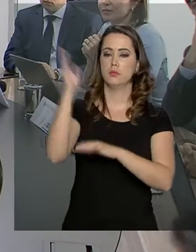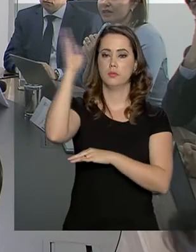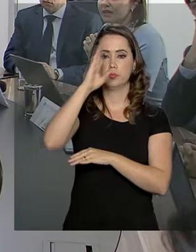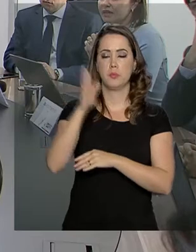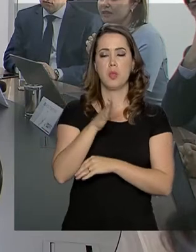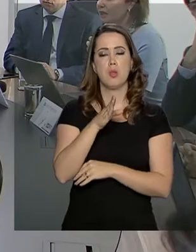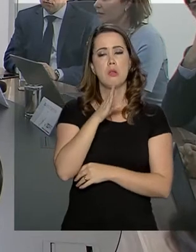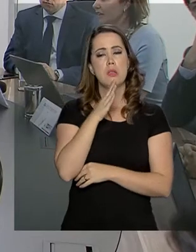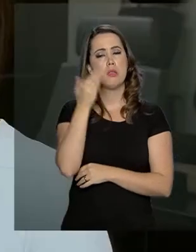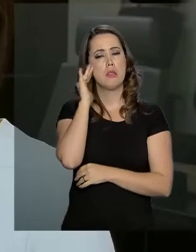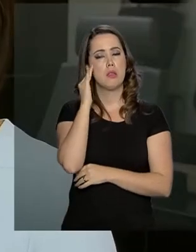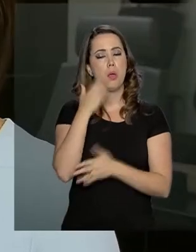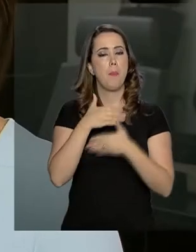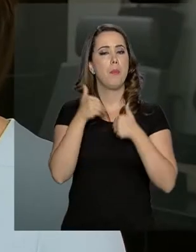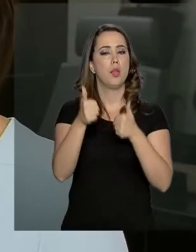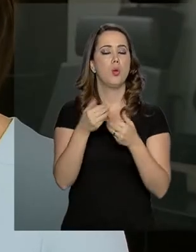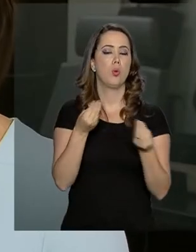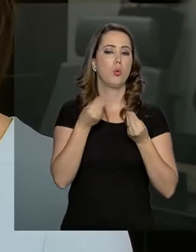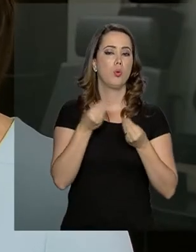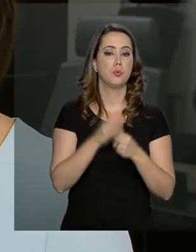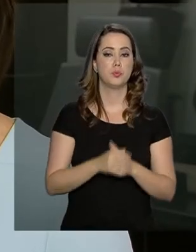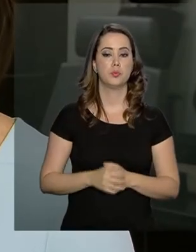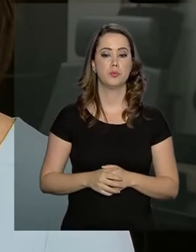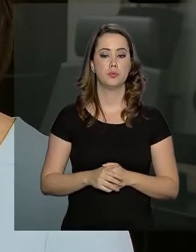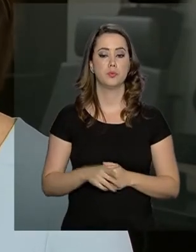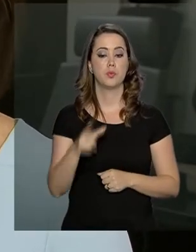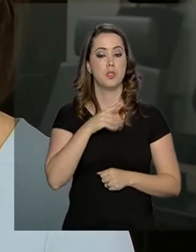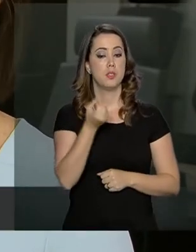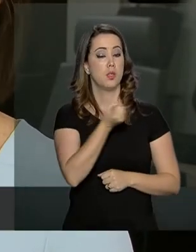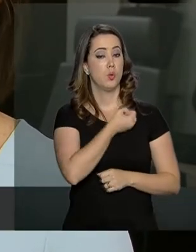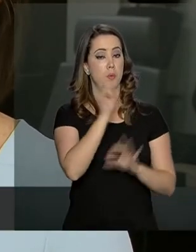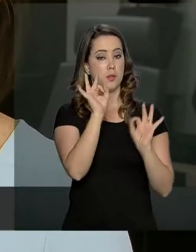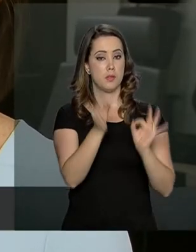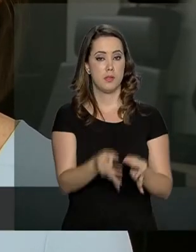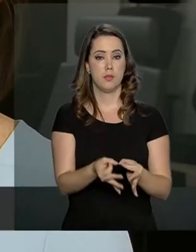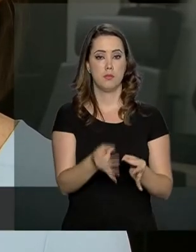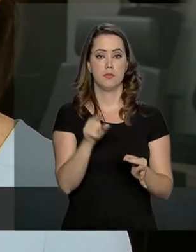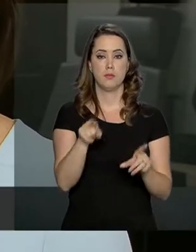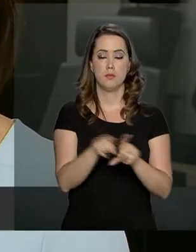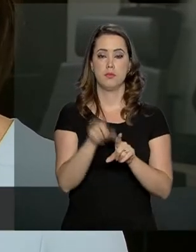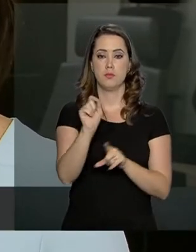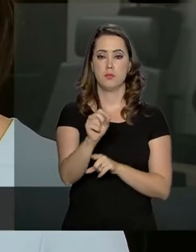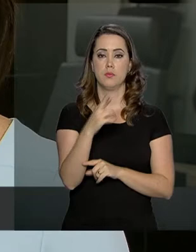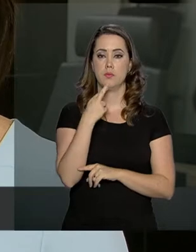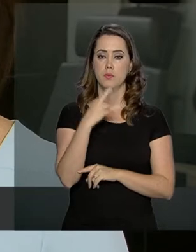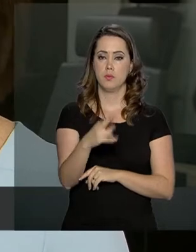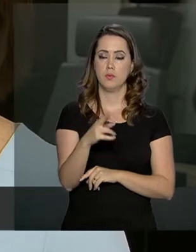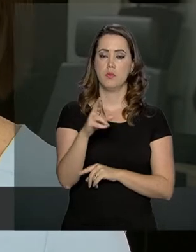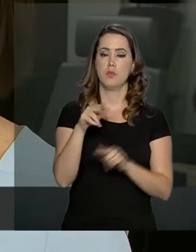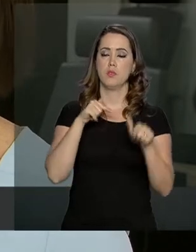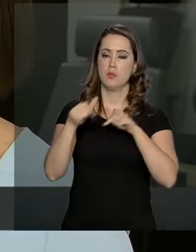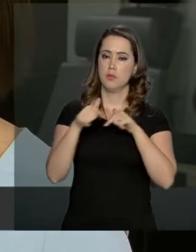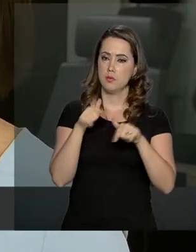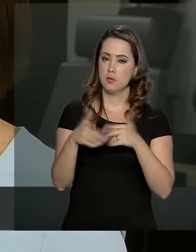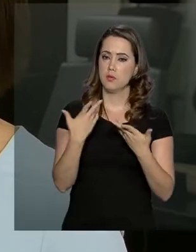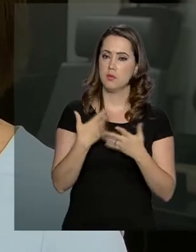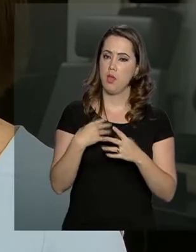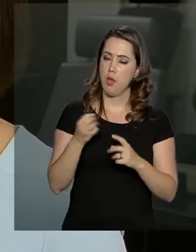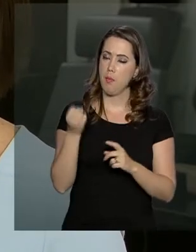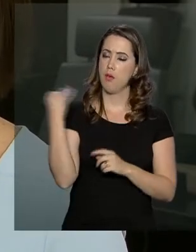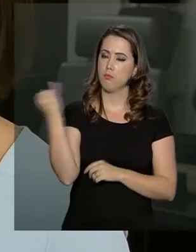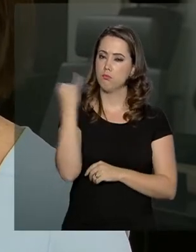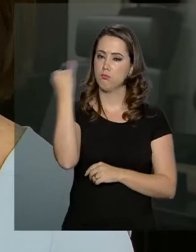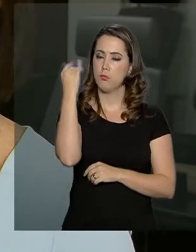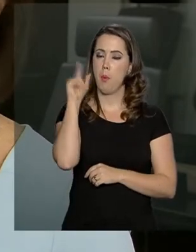conhecer melhor esse mercado. O fato de haver dados consistentes a respeito de um mercado tão pulsante